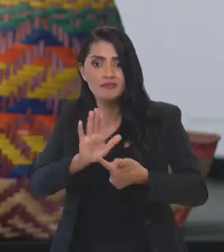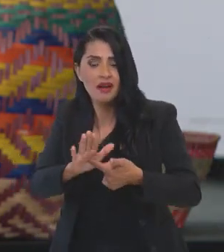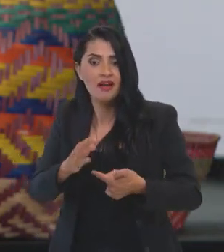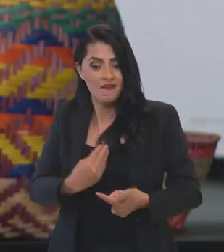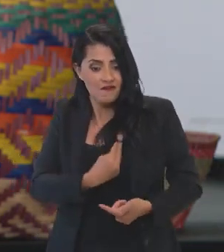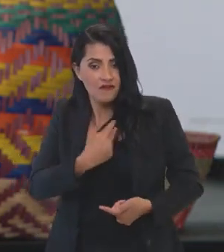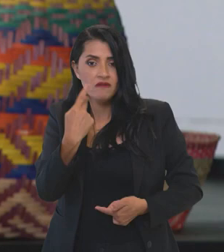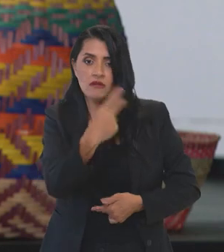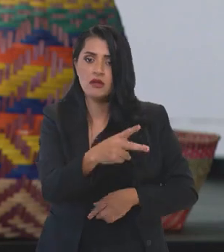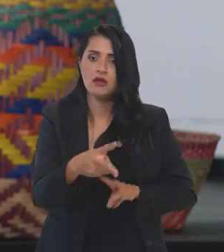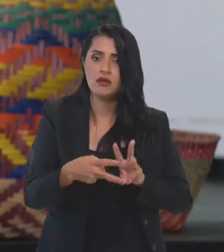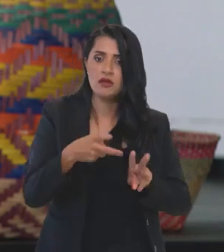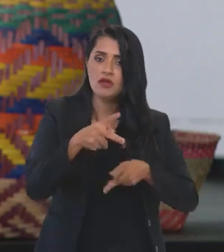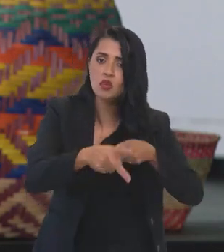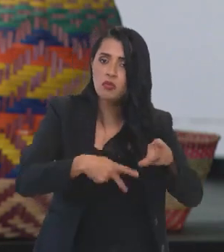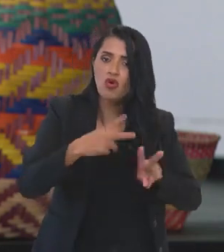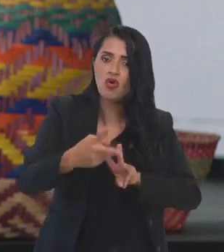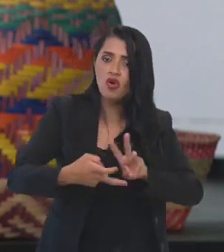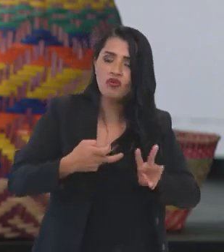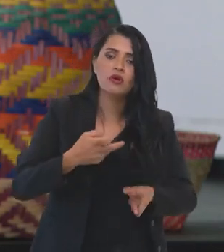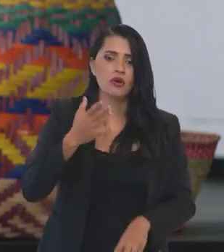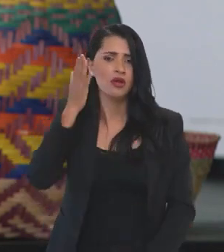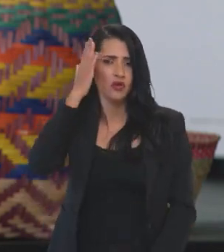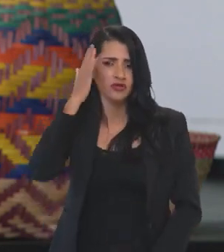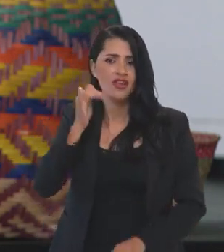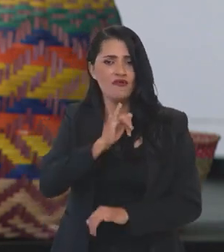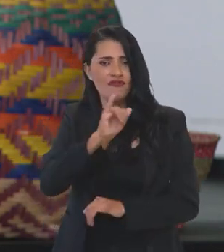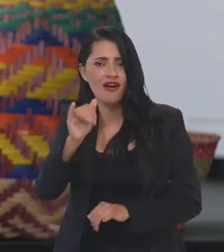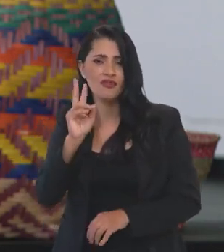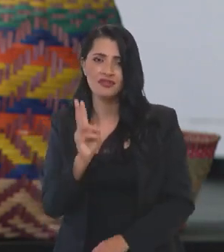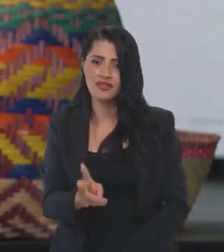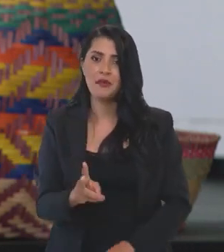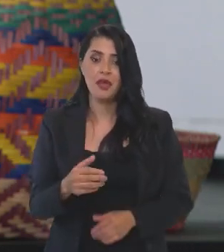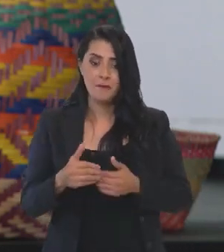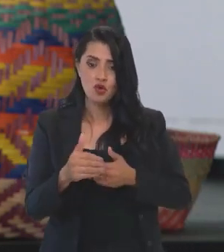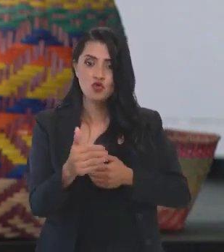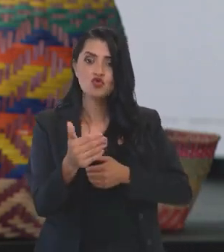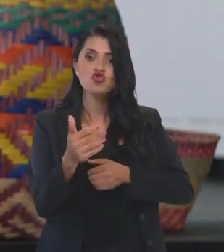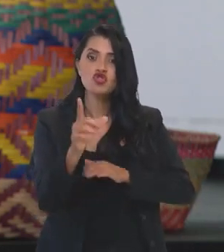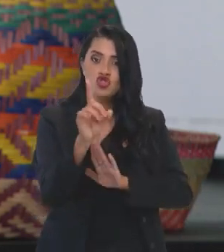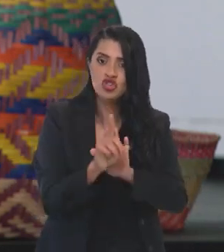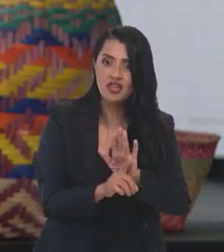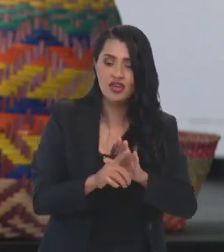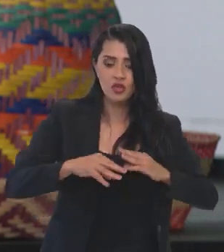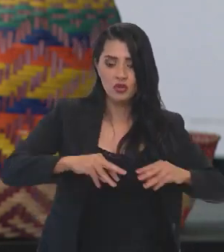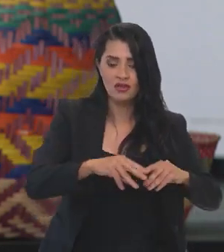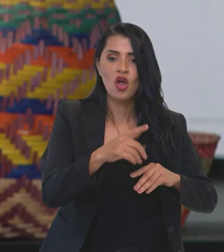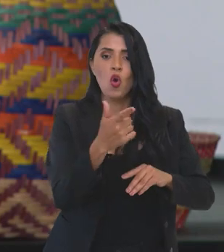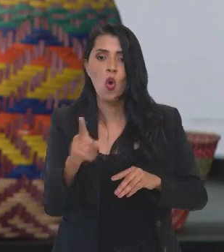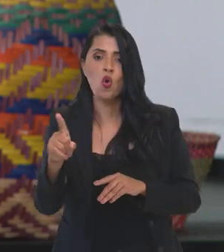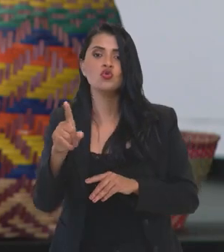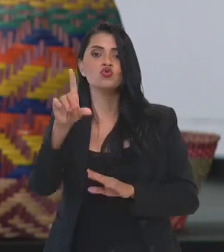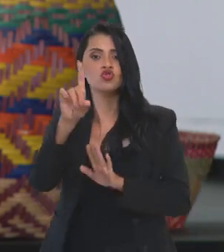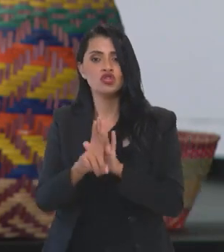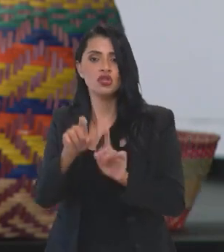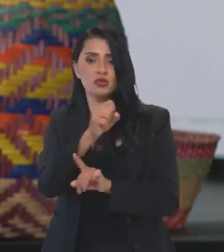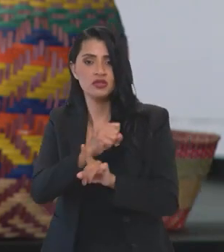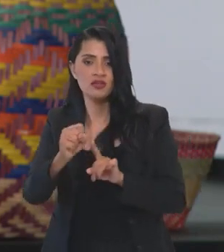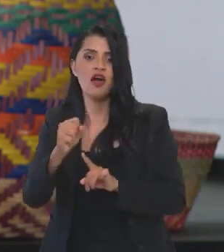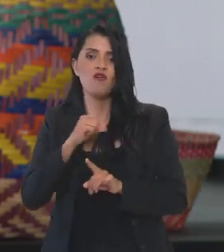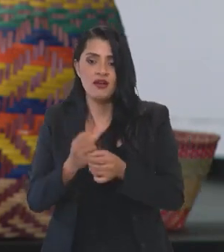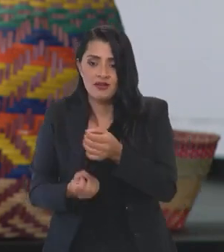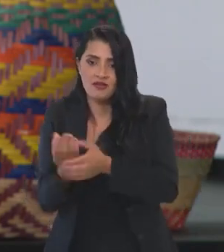prover a vida dos povos indígenas. Eu sempre tenho dito que, a partir do direito à terra, é que vêm outros direitos sociais,